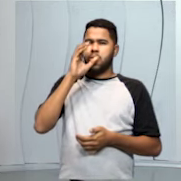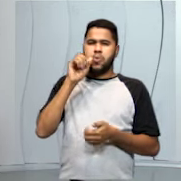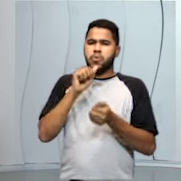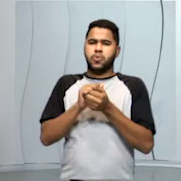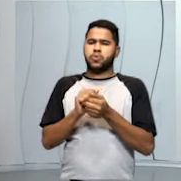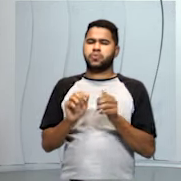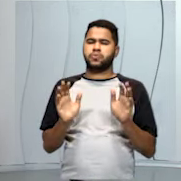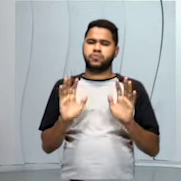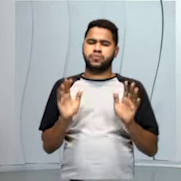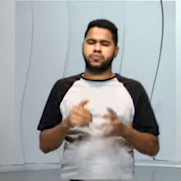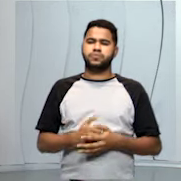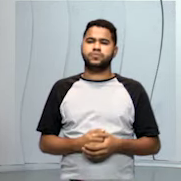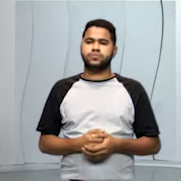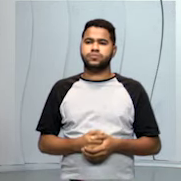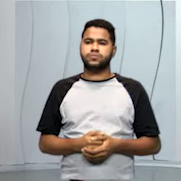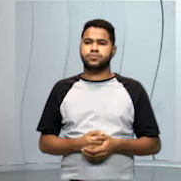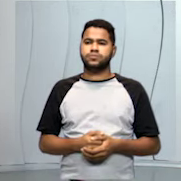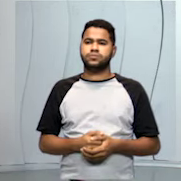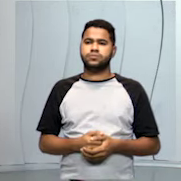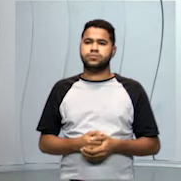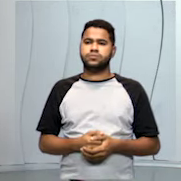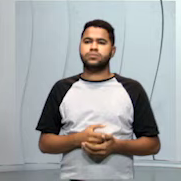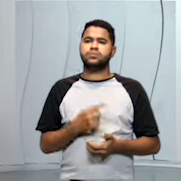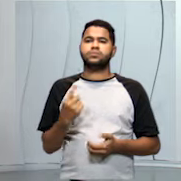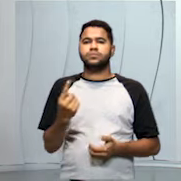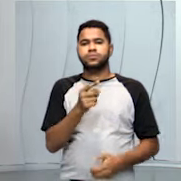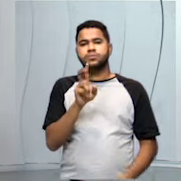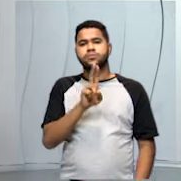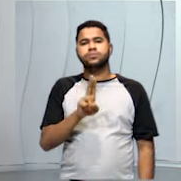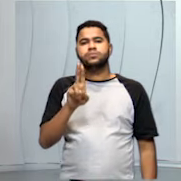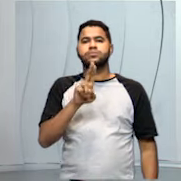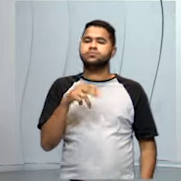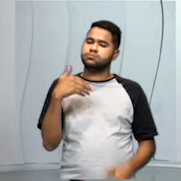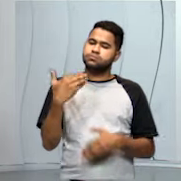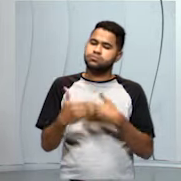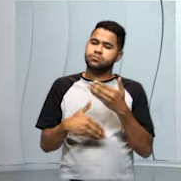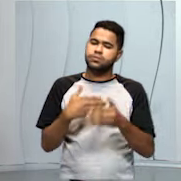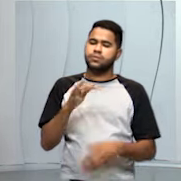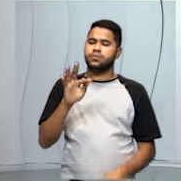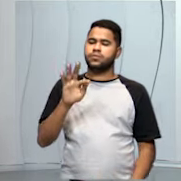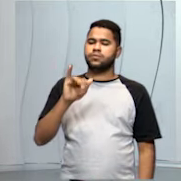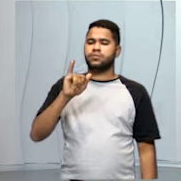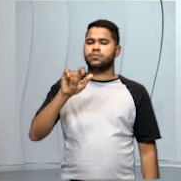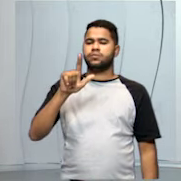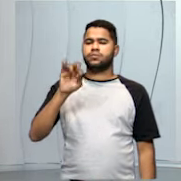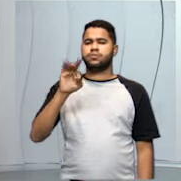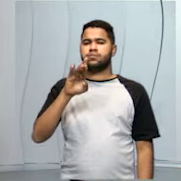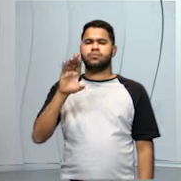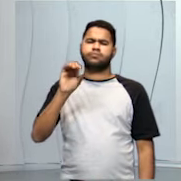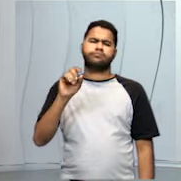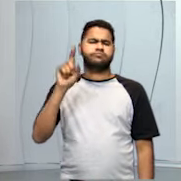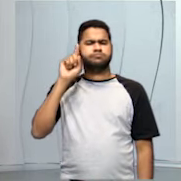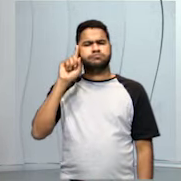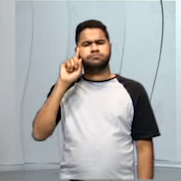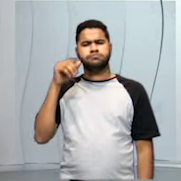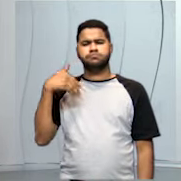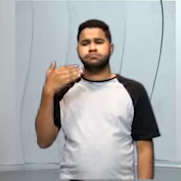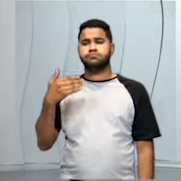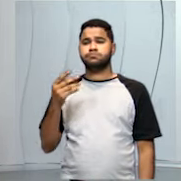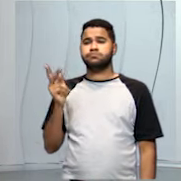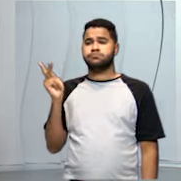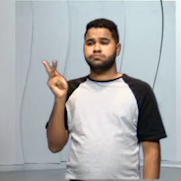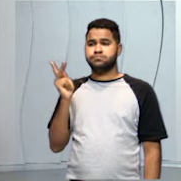com a bebida. Então, nós usamos aqui o processo de filtração diariamente nesses dois